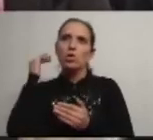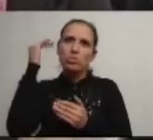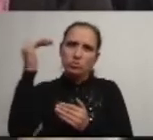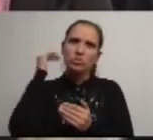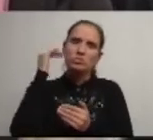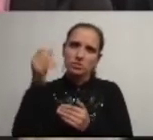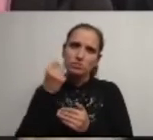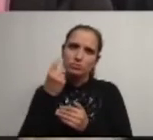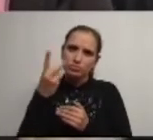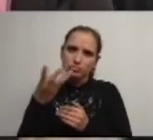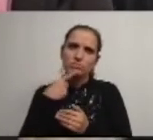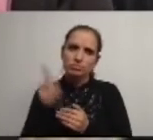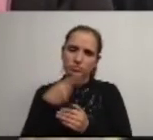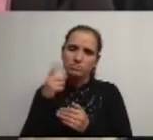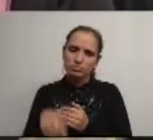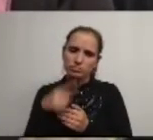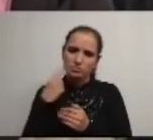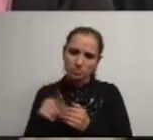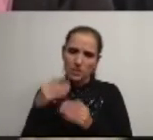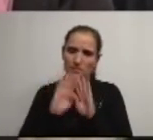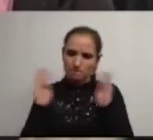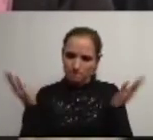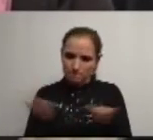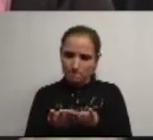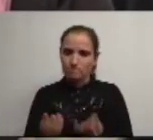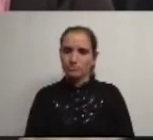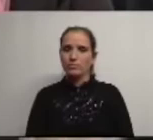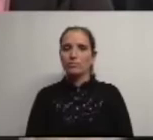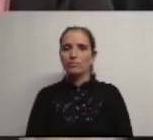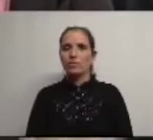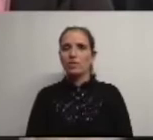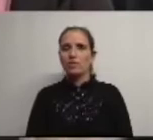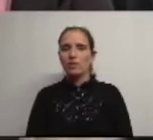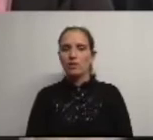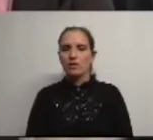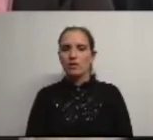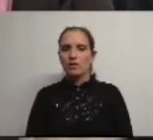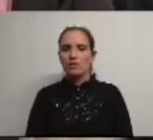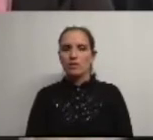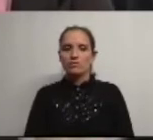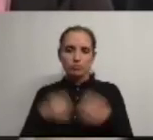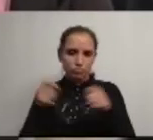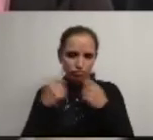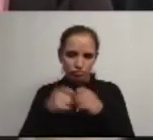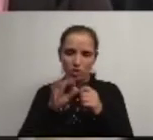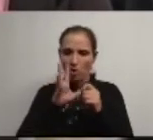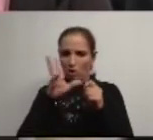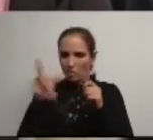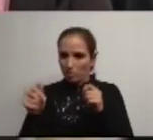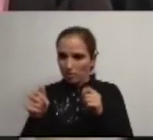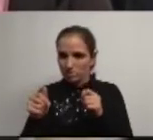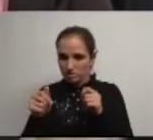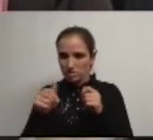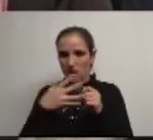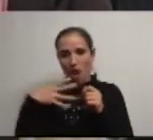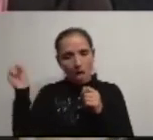estamos sistematicamente a ter as vedações as vedações vandalizadas roubadas não é vandalizadas é